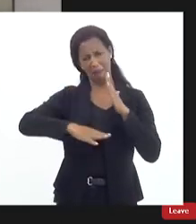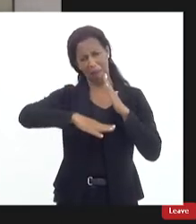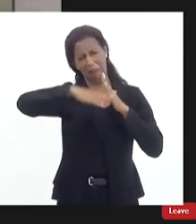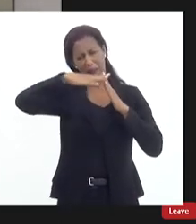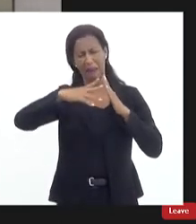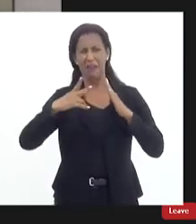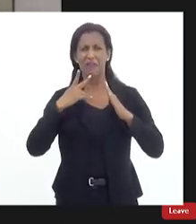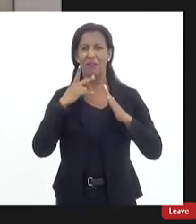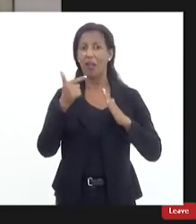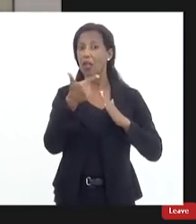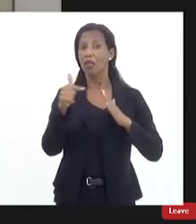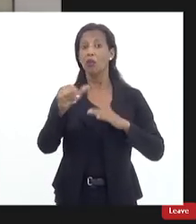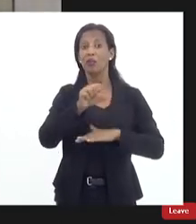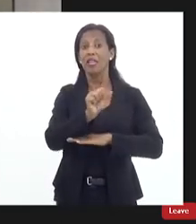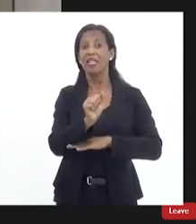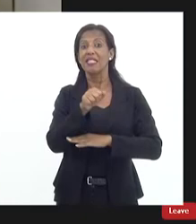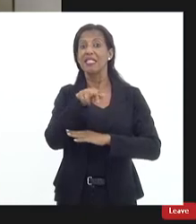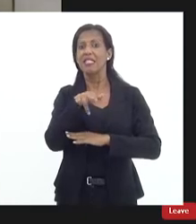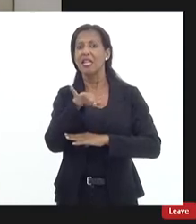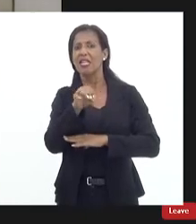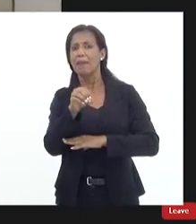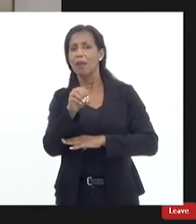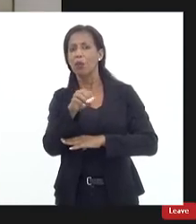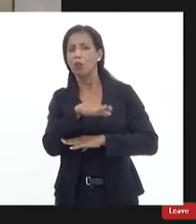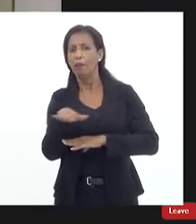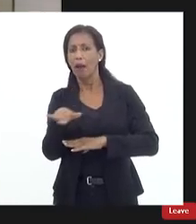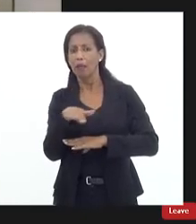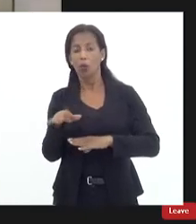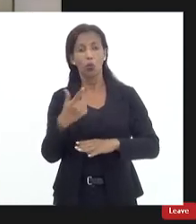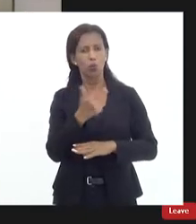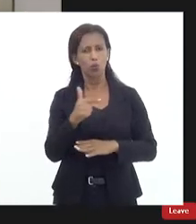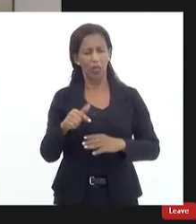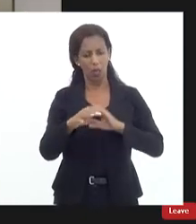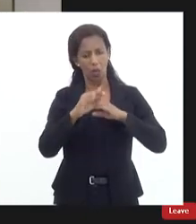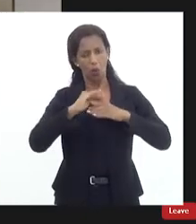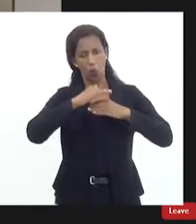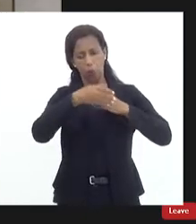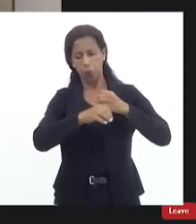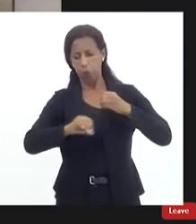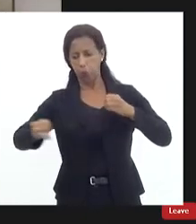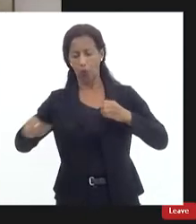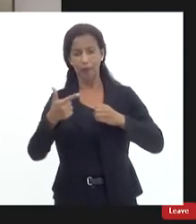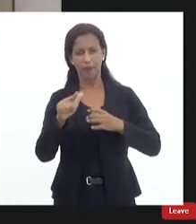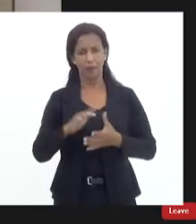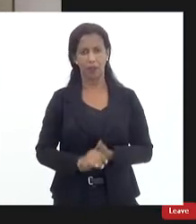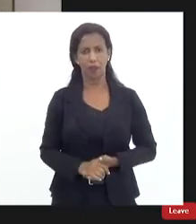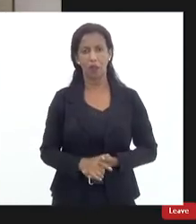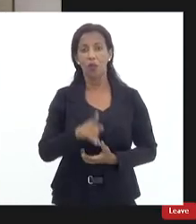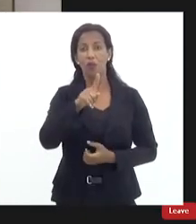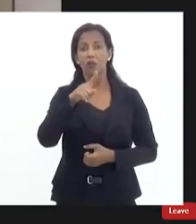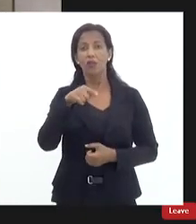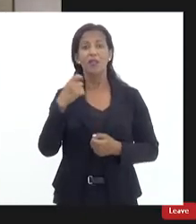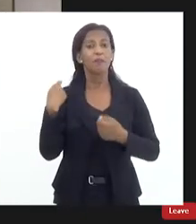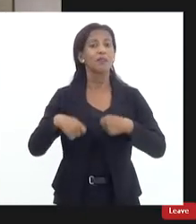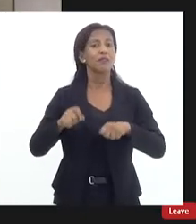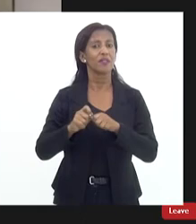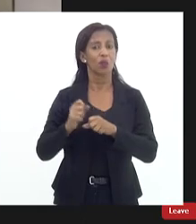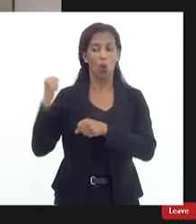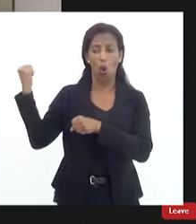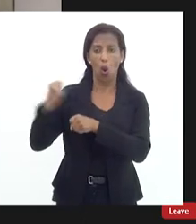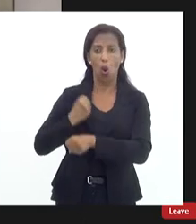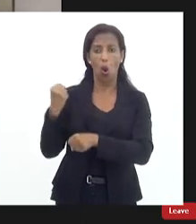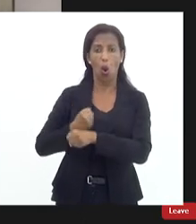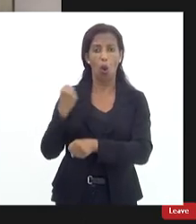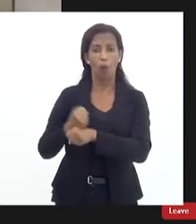saneamento básico sabe por não tem saneamento básico porque saneamento básico você tem que quebrar rua você tem que quebrar